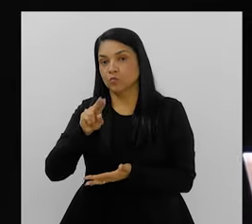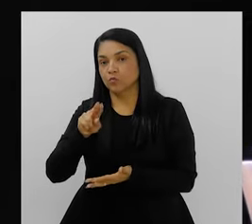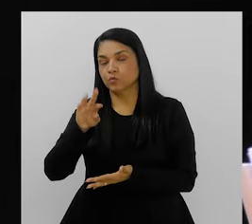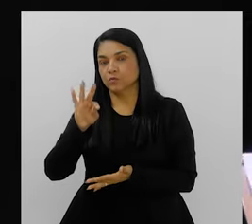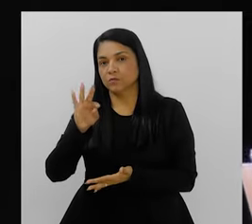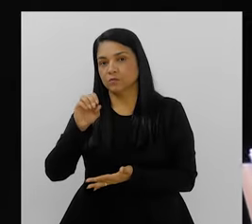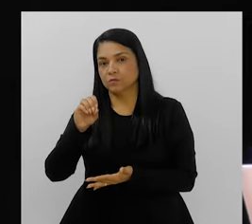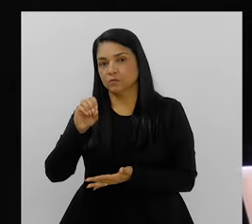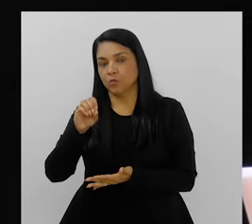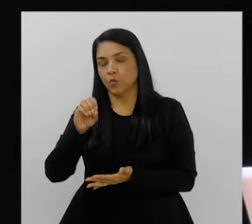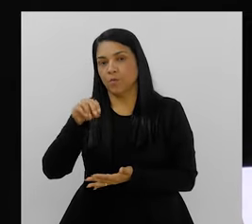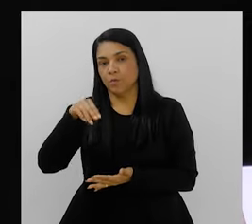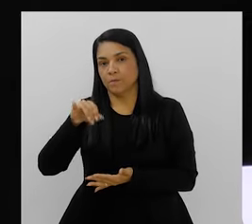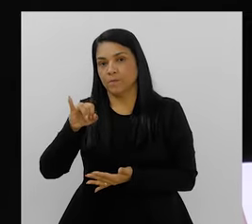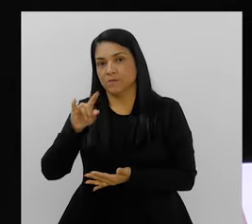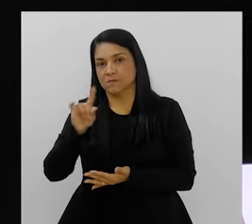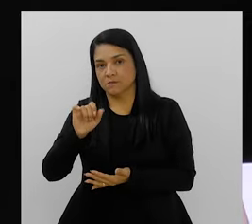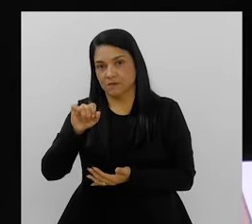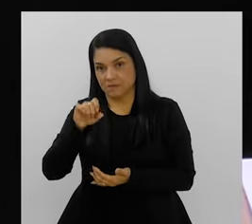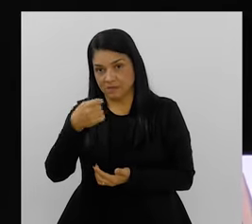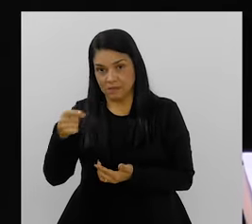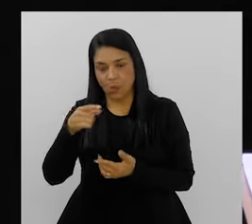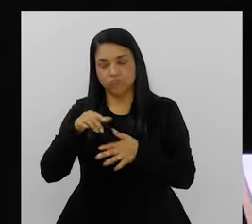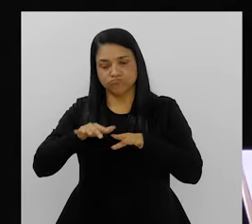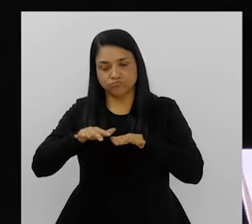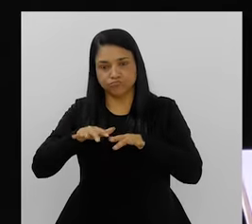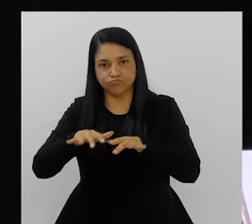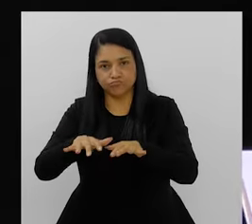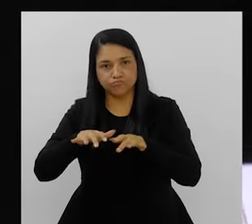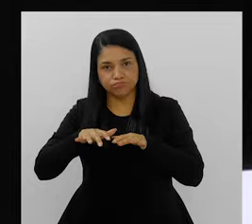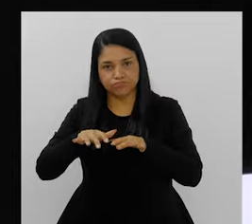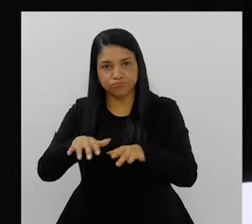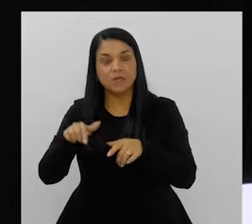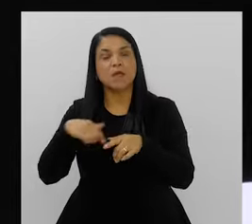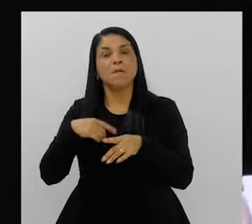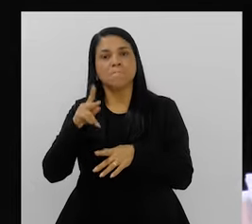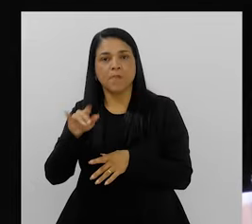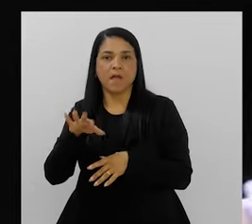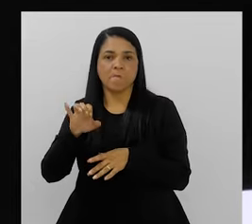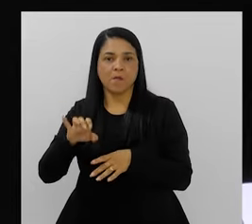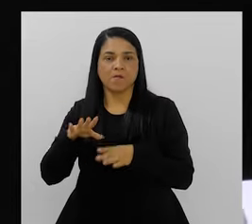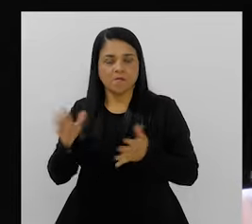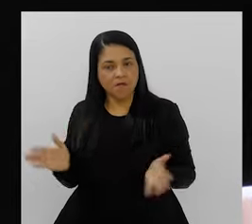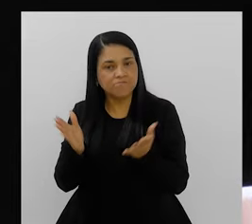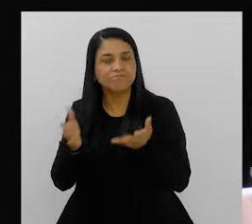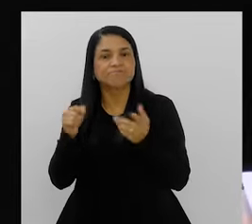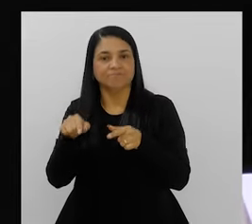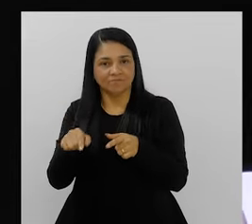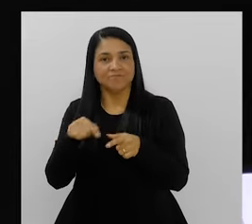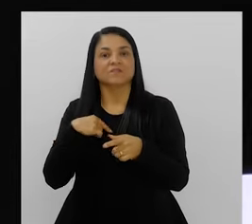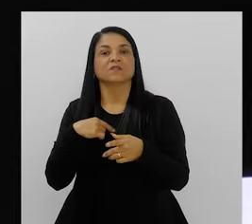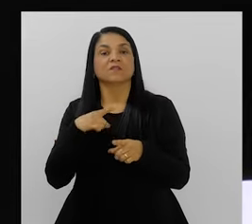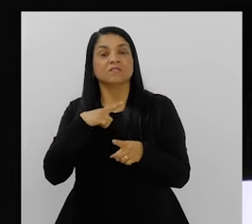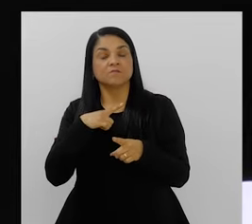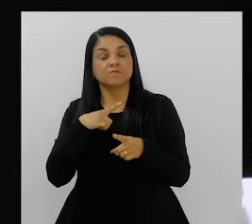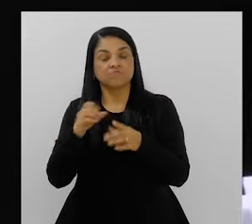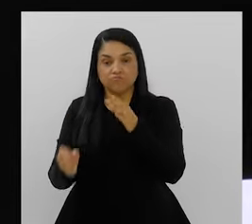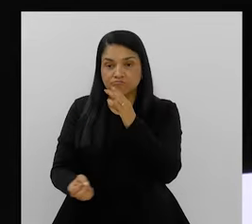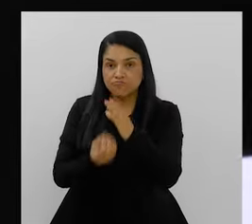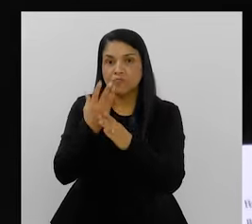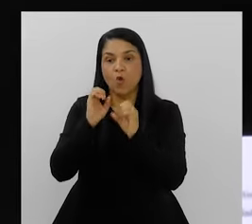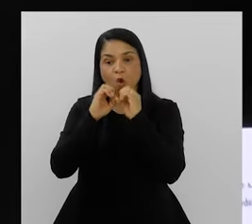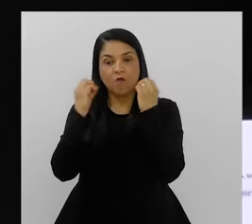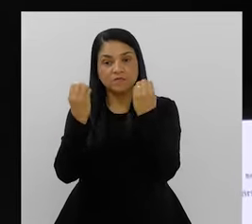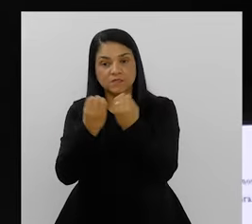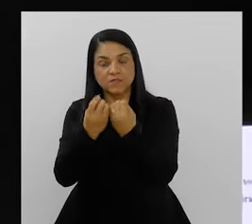que também é para incentivar os pais a trabalhar no Carnaval, porque tem mão de obra para isso. E como a gente criou